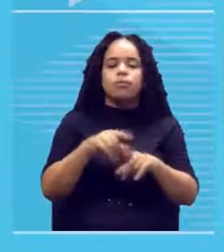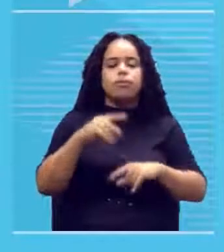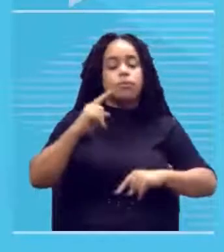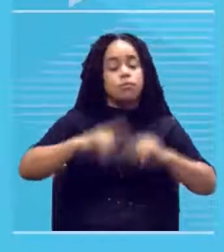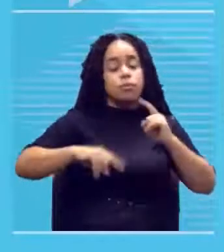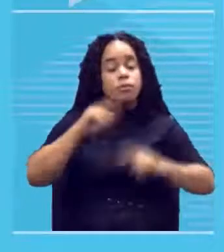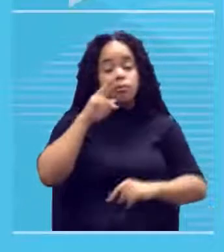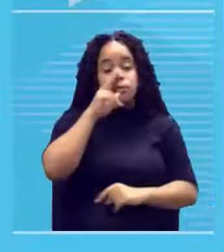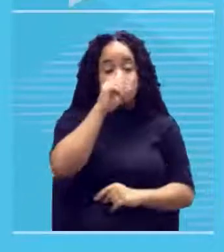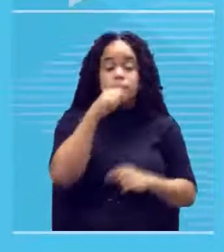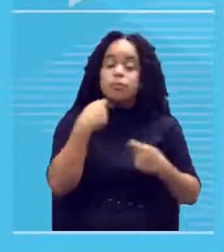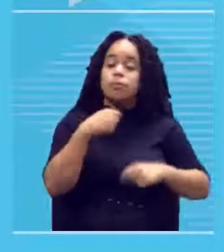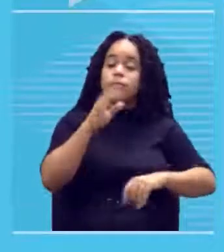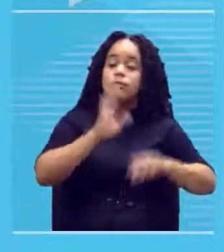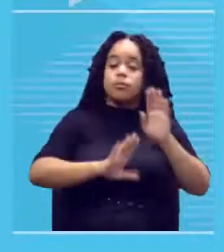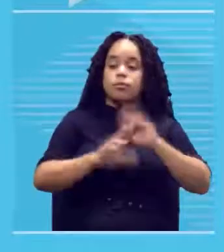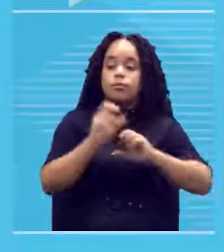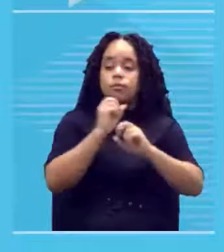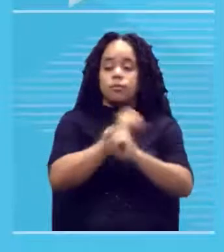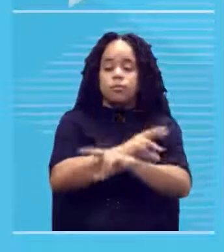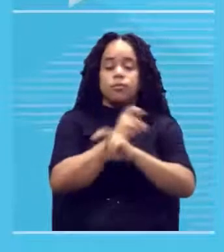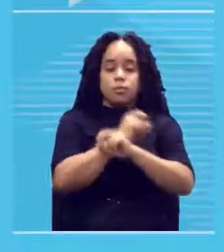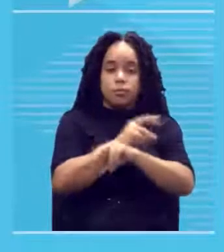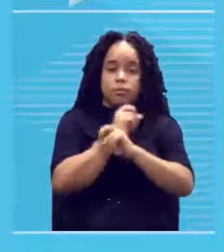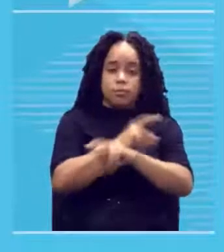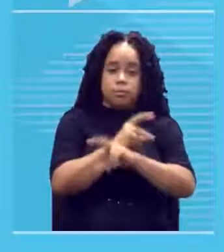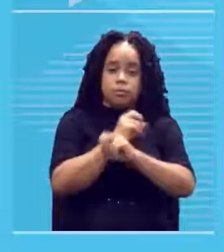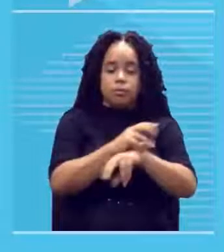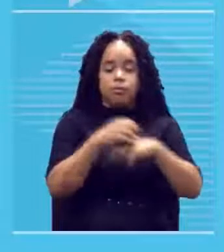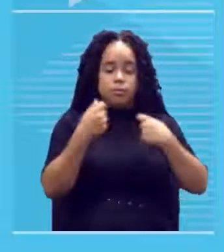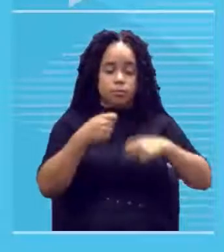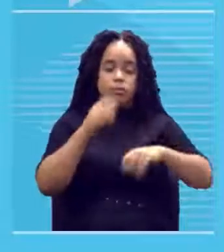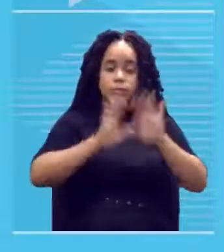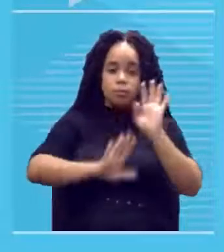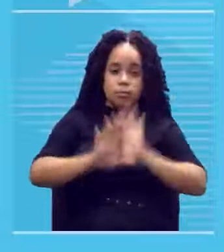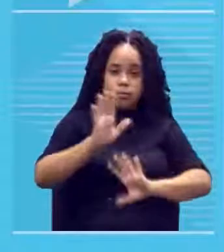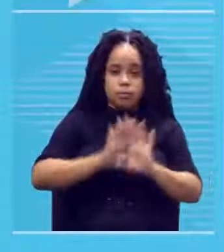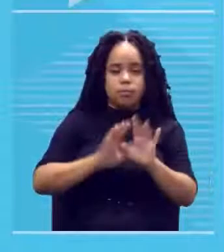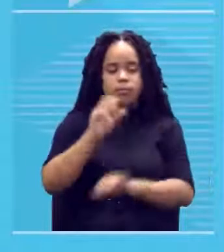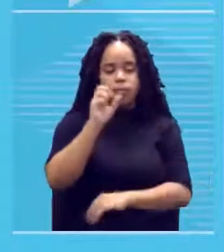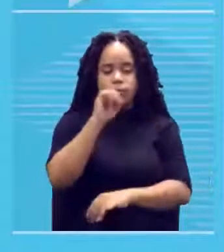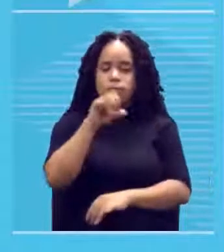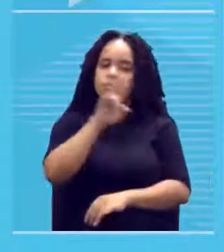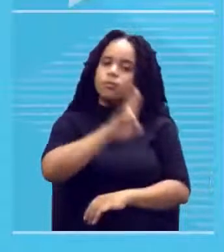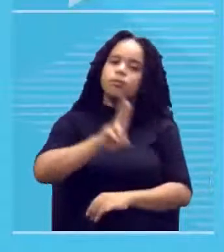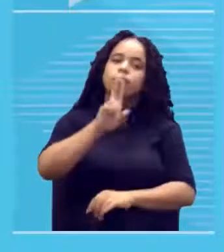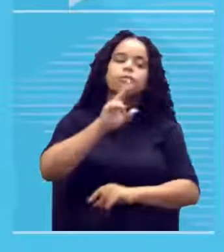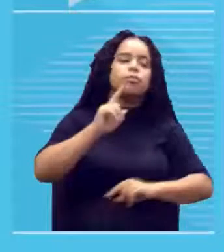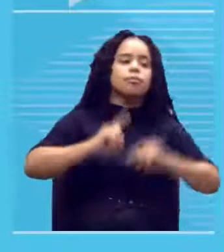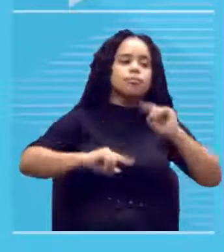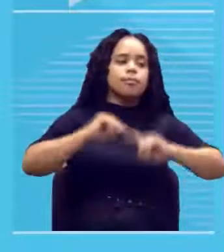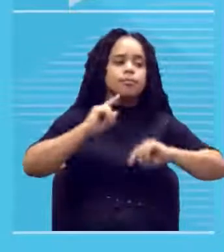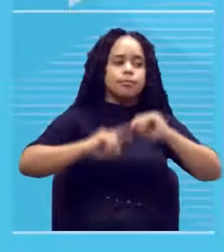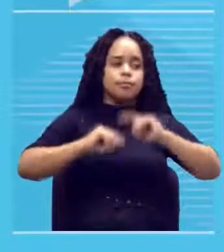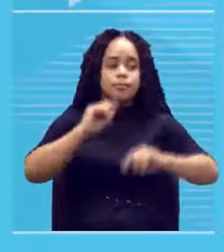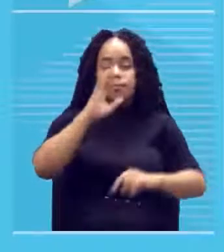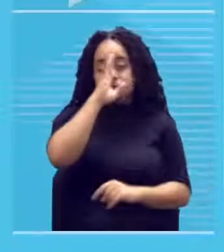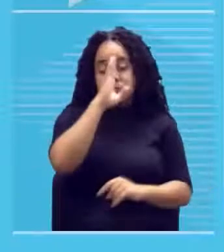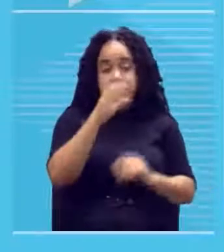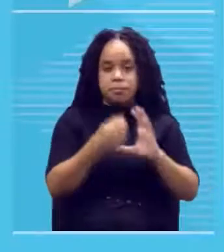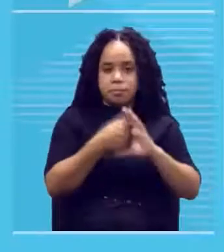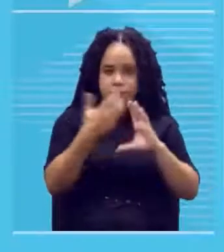todo o cuidado quando a gente vai usar esse tipo de material sua principal